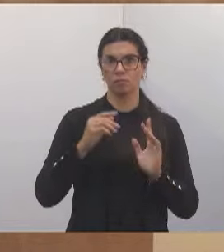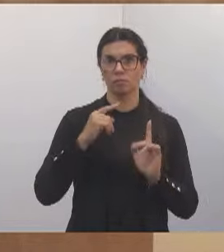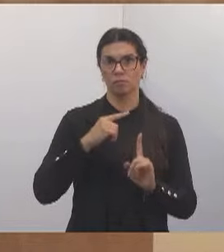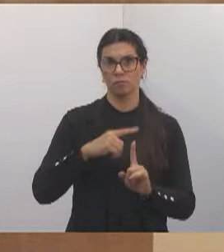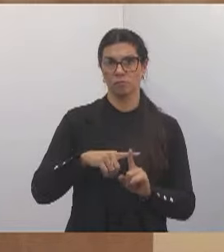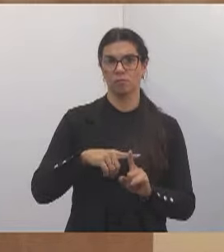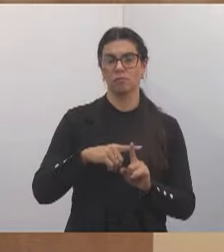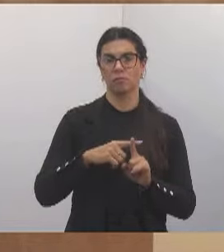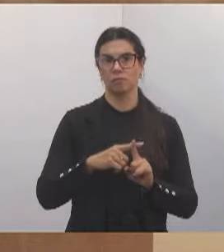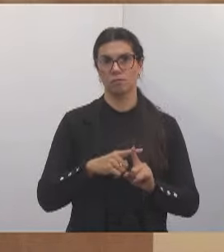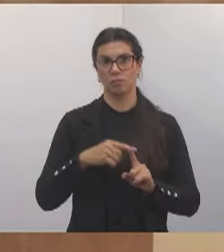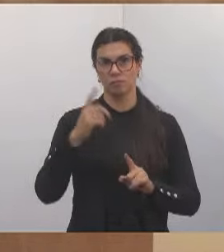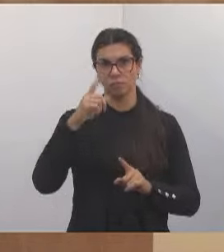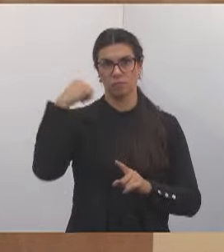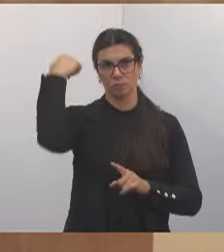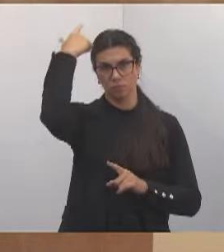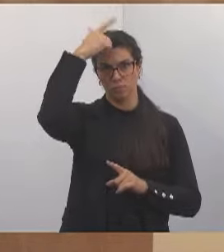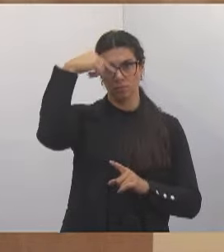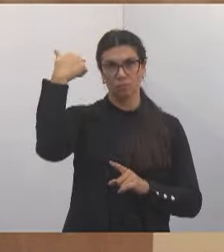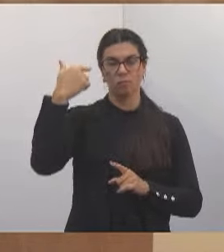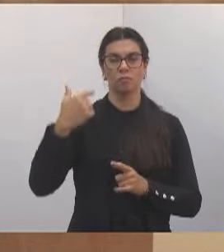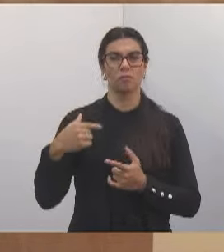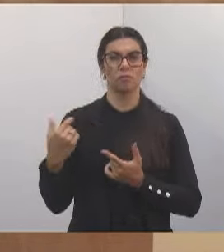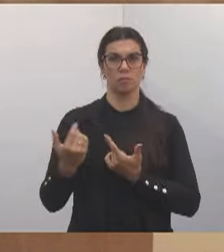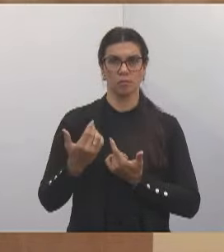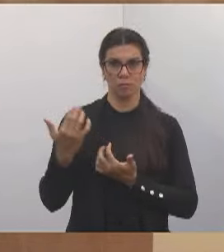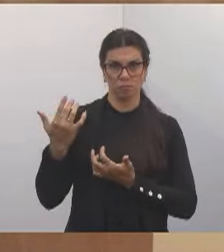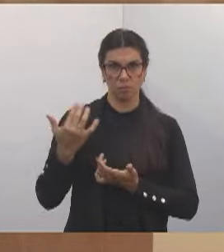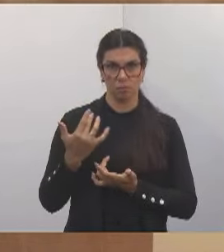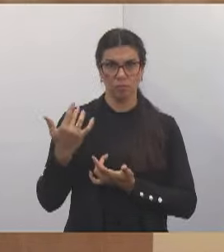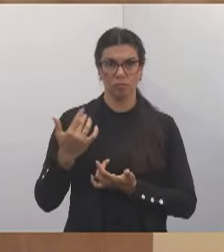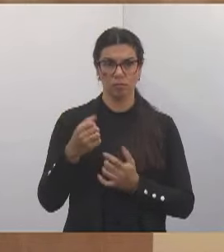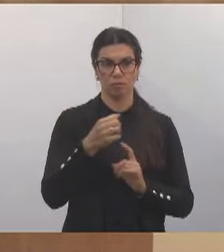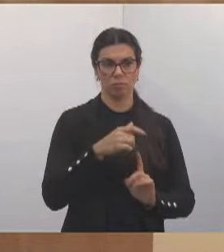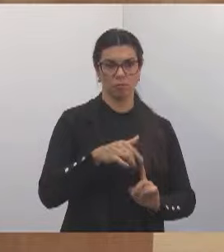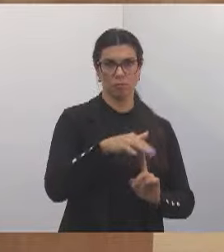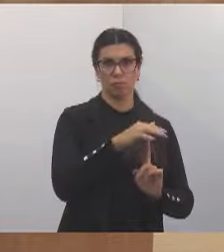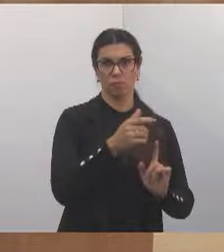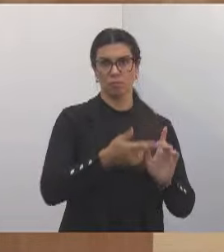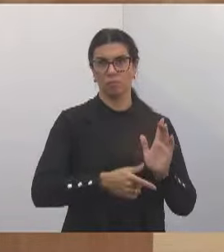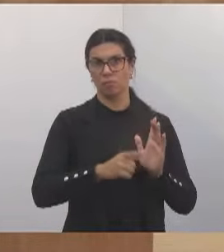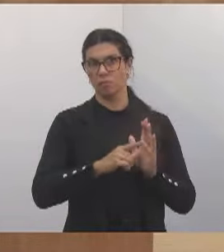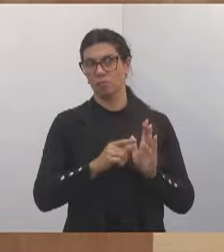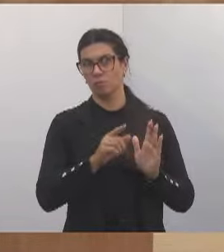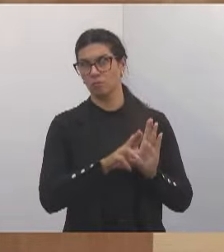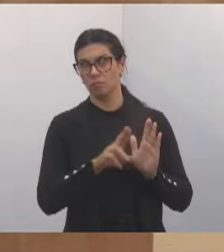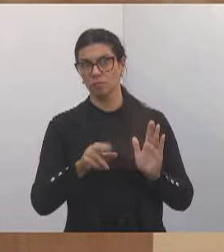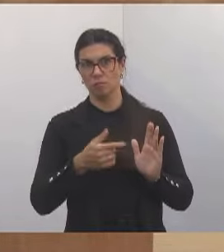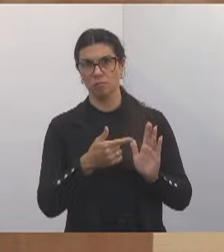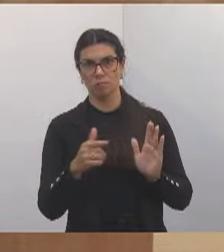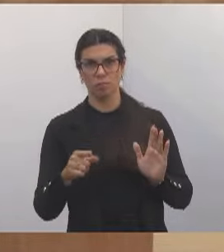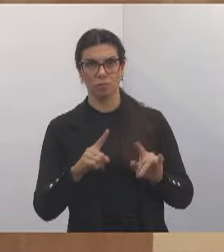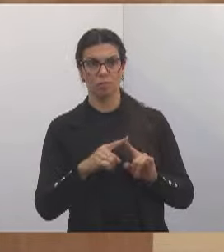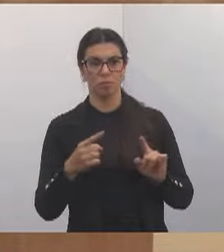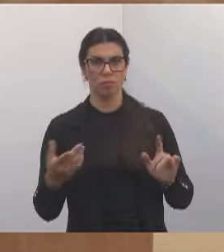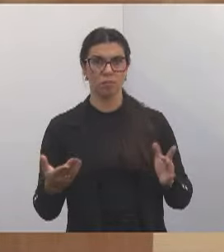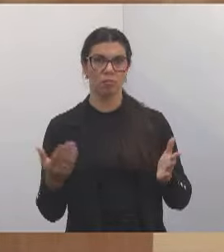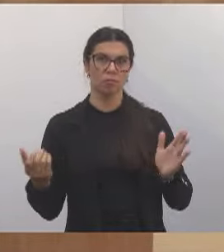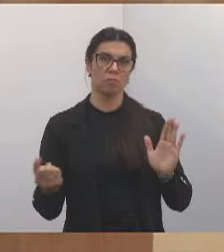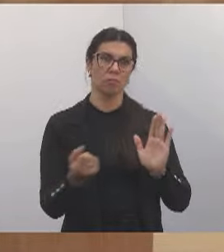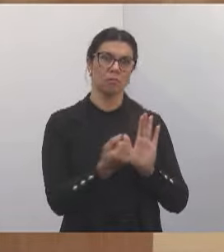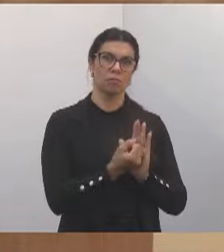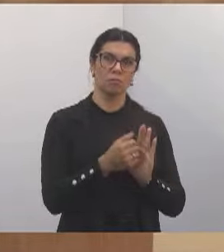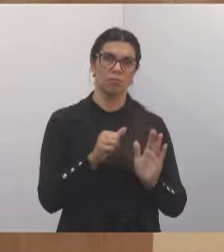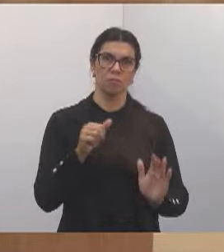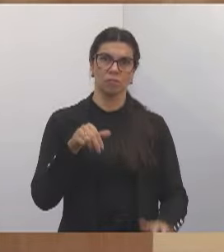fantástica. Então, como a praça ainda não tinha nome, nós descobrimos isso. E hoje ela vai receber esse nome, que também